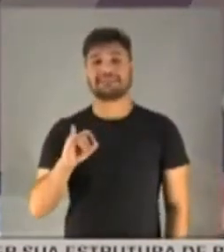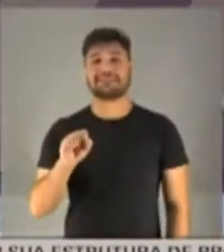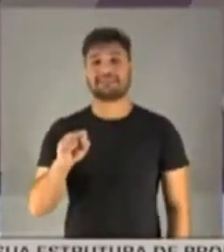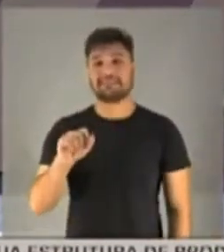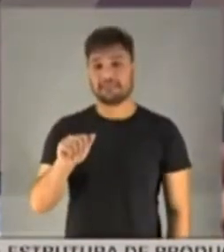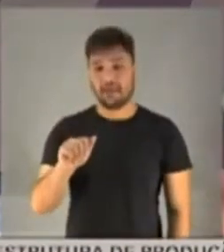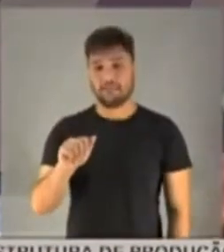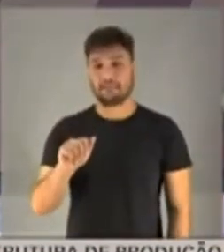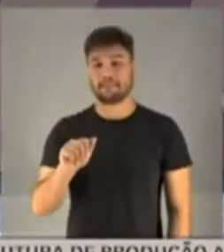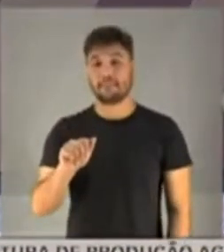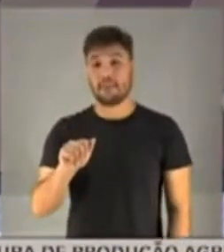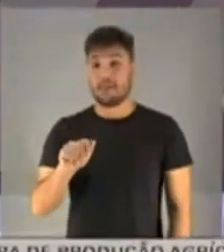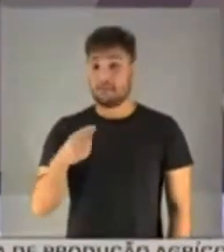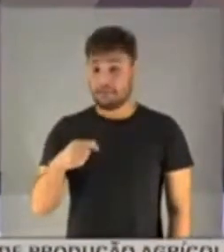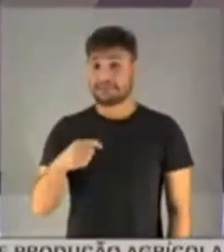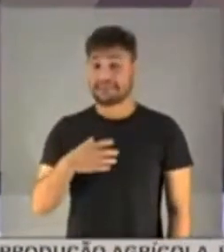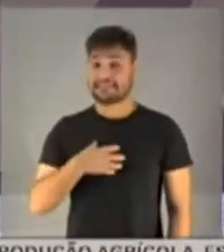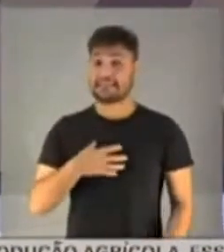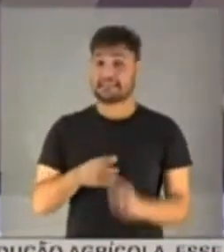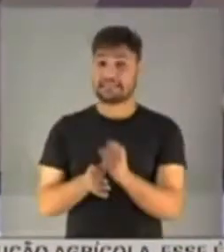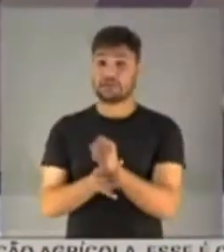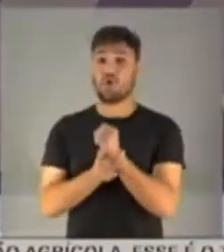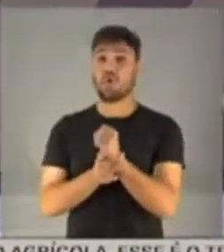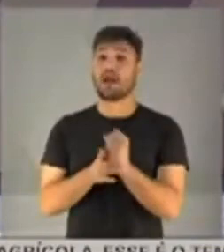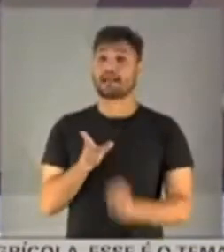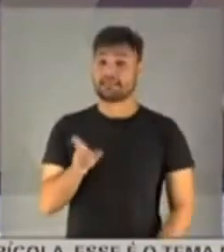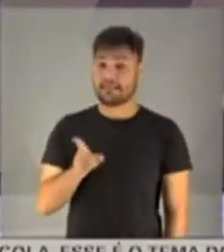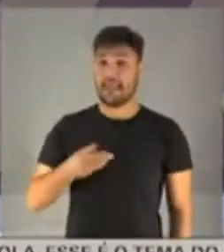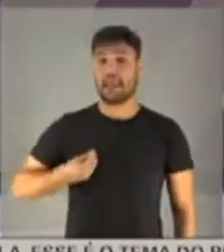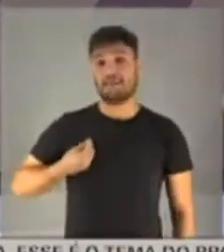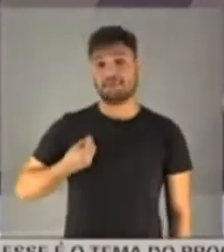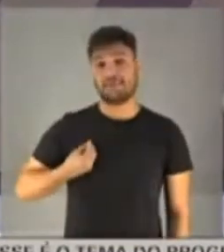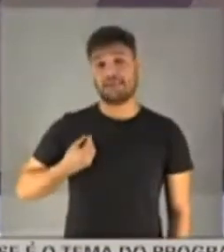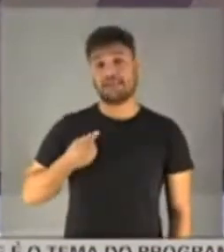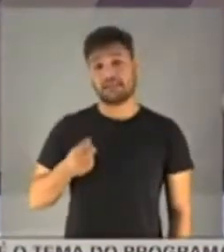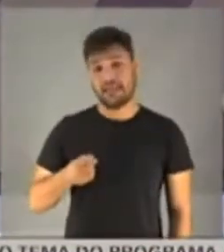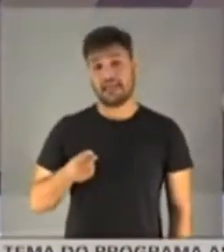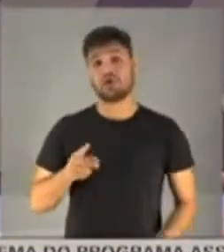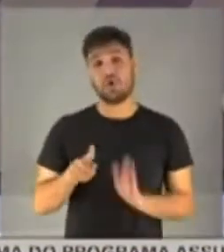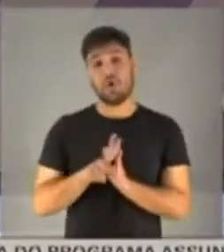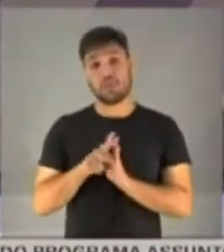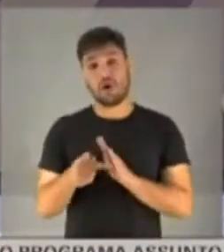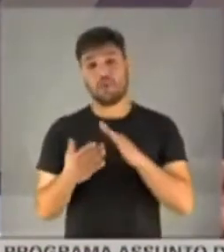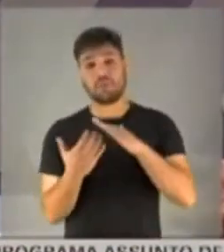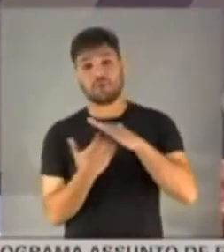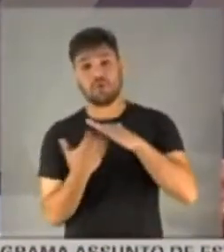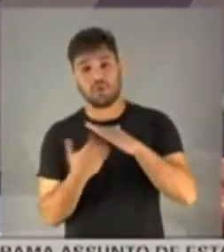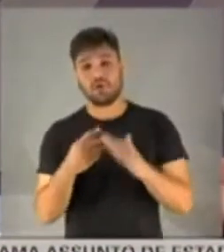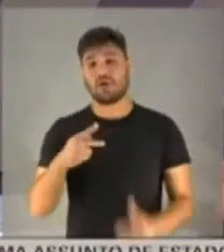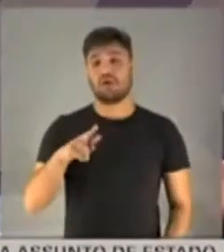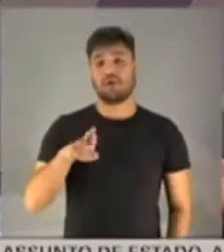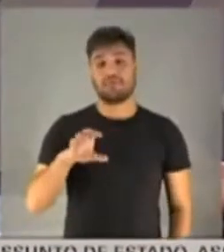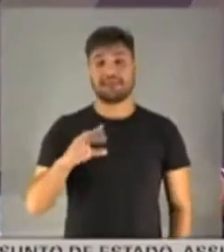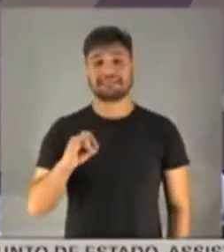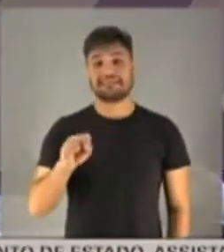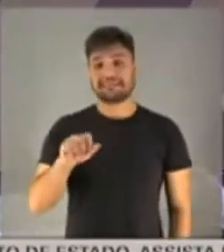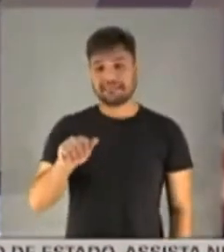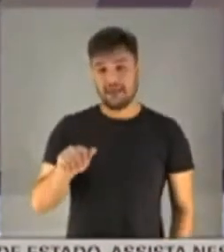Nós precisamos garantir a segurança de vida do dono, do proprietário da Precisa,